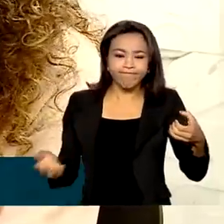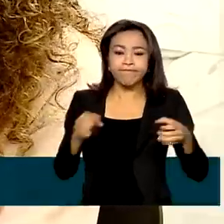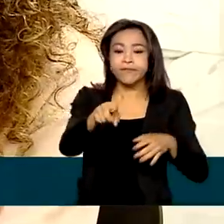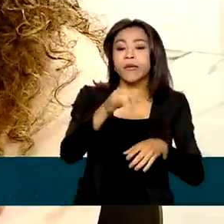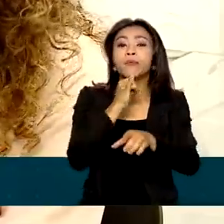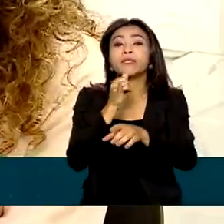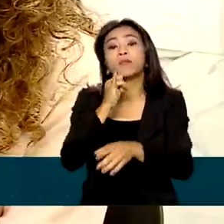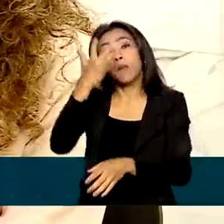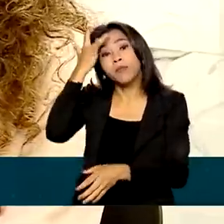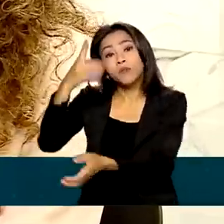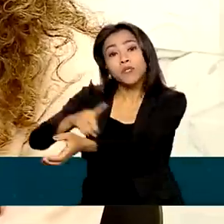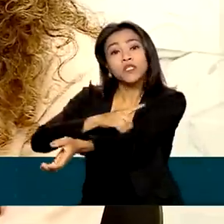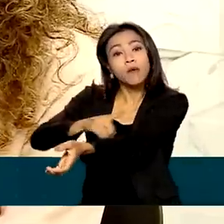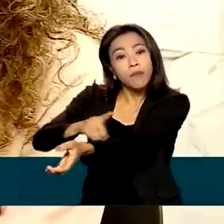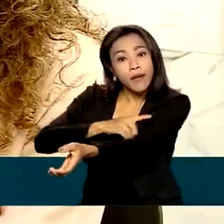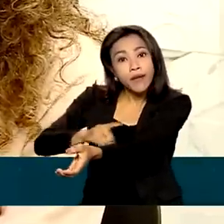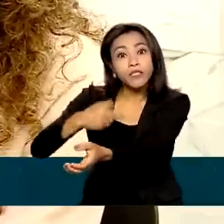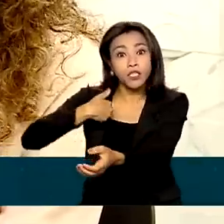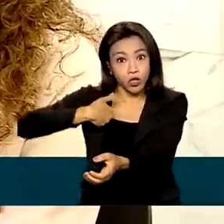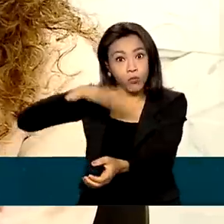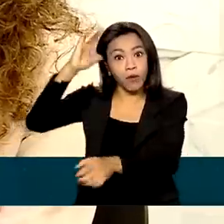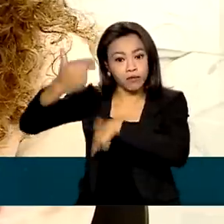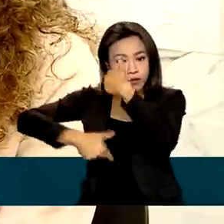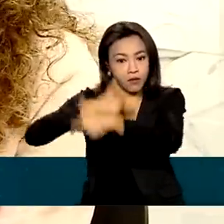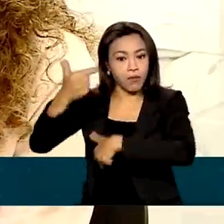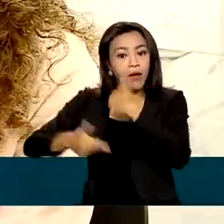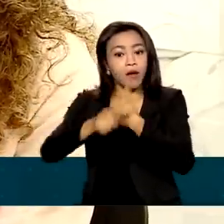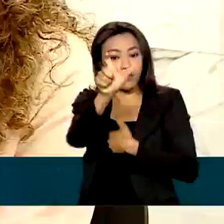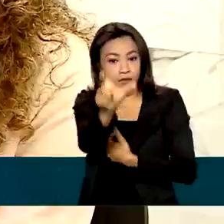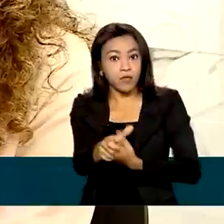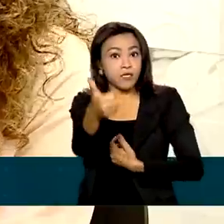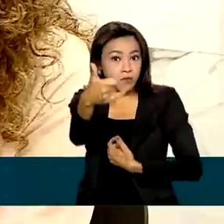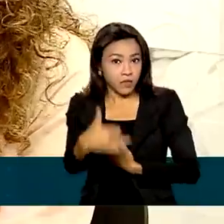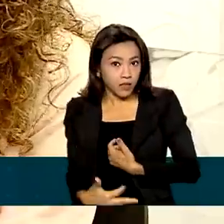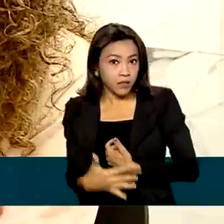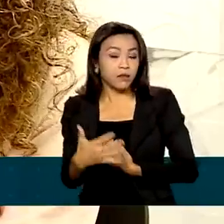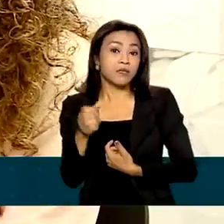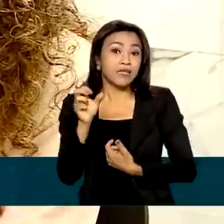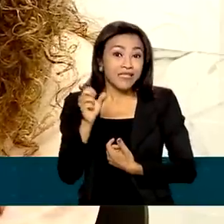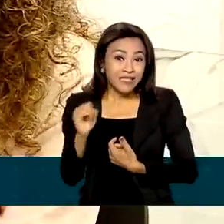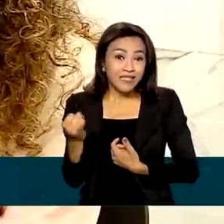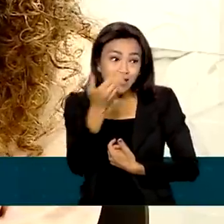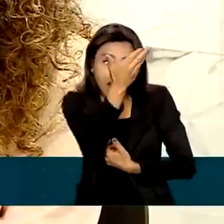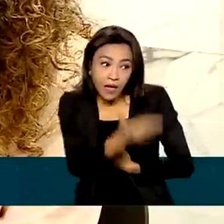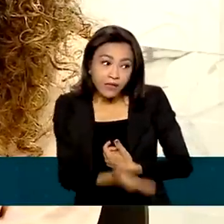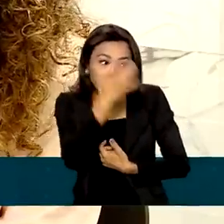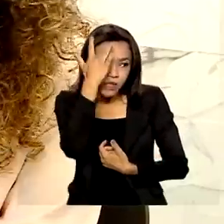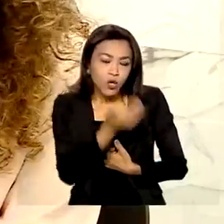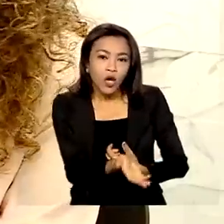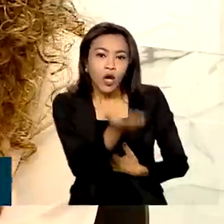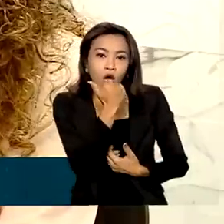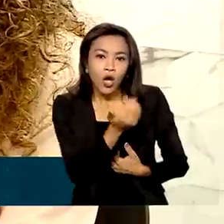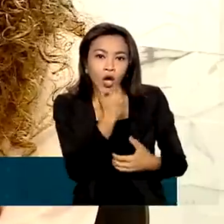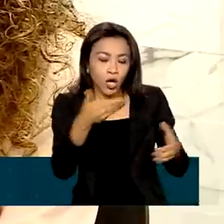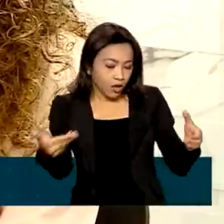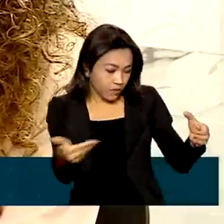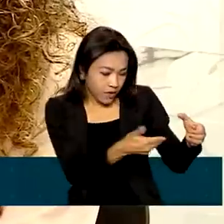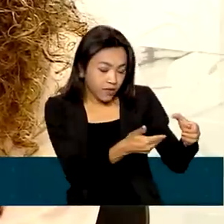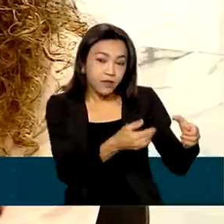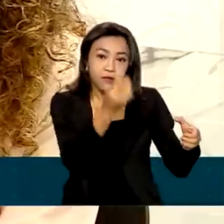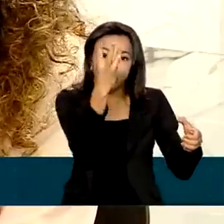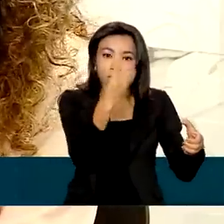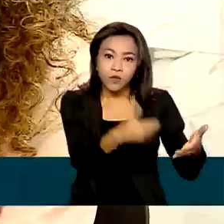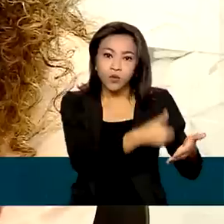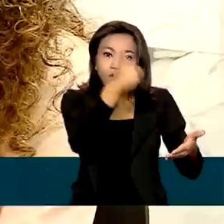paciente diabético, que é onde eu mais trabalho, né? Esse perfil de paciente diabético, se ele consome aquilo ali que está a 3 colheres de